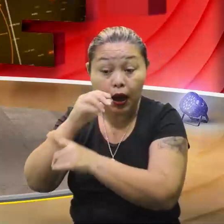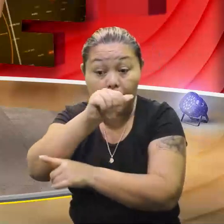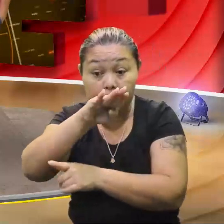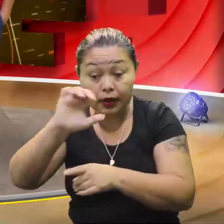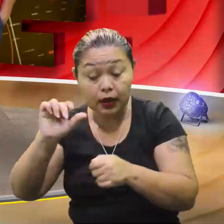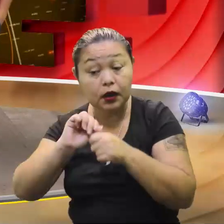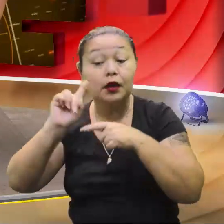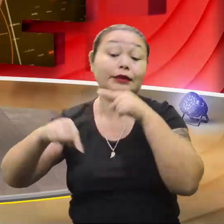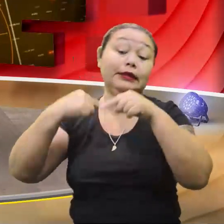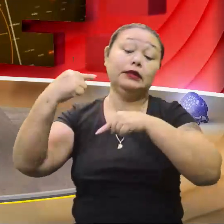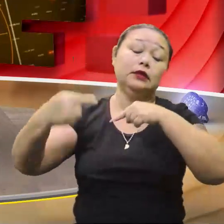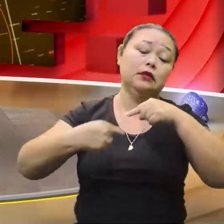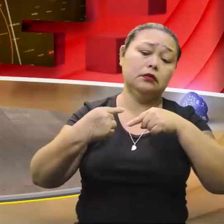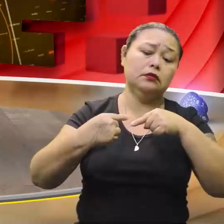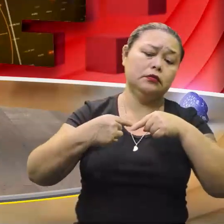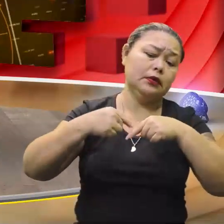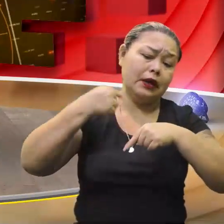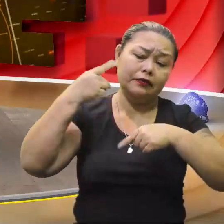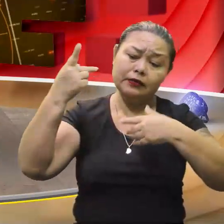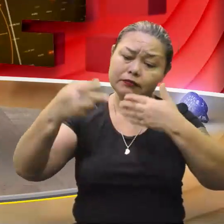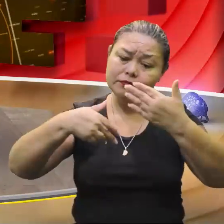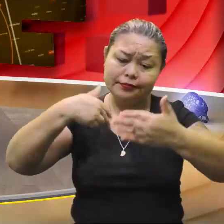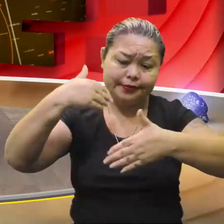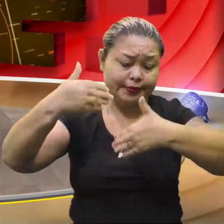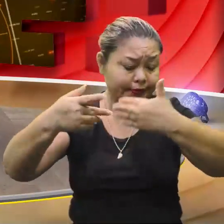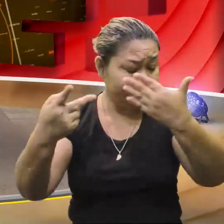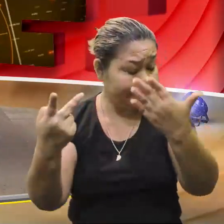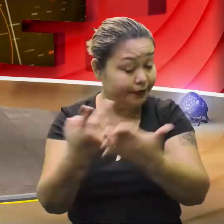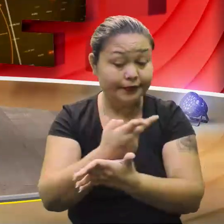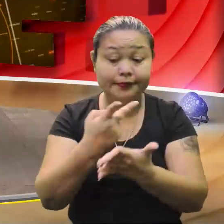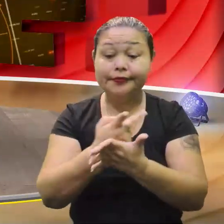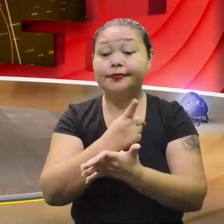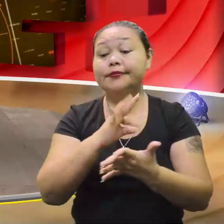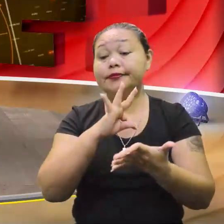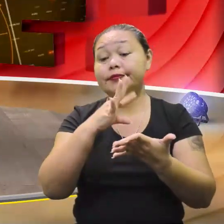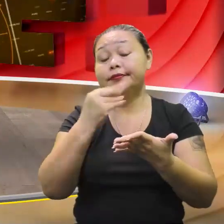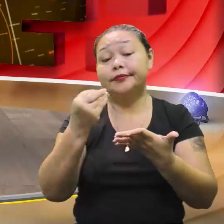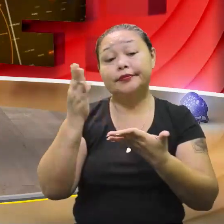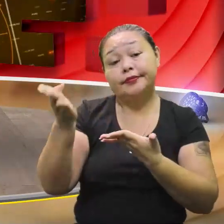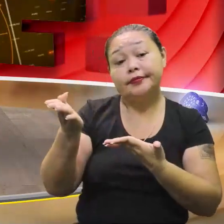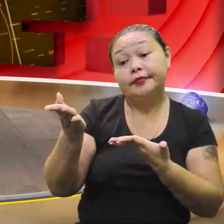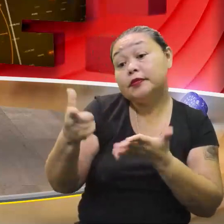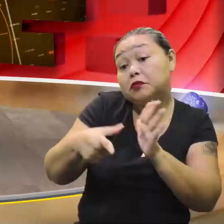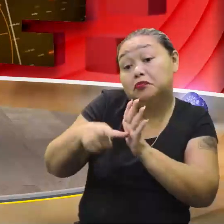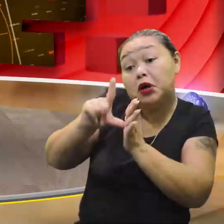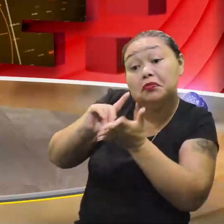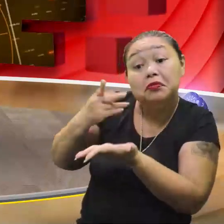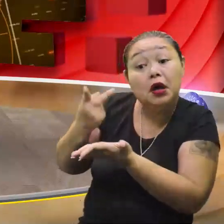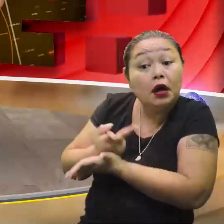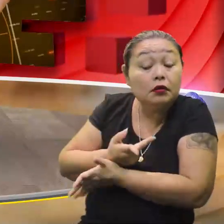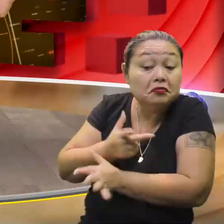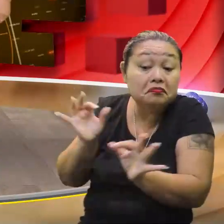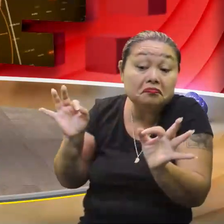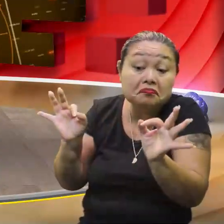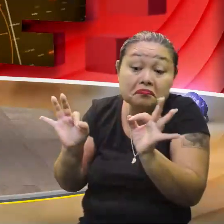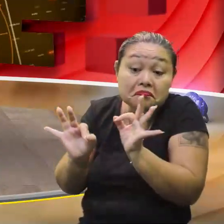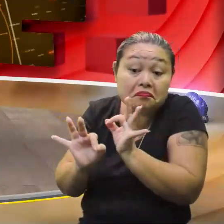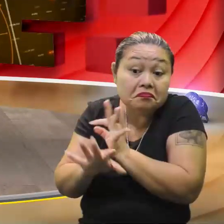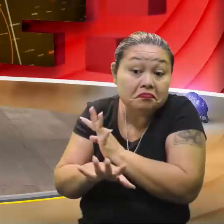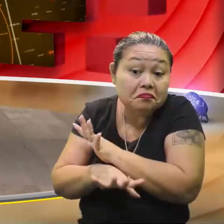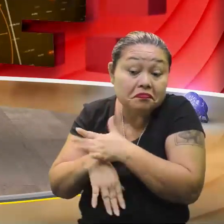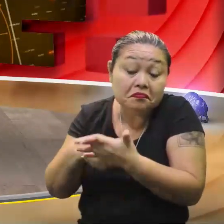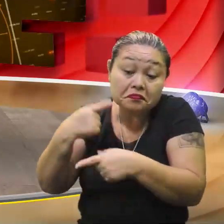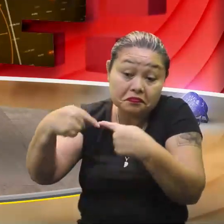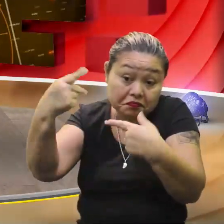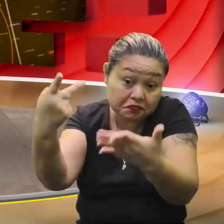depois vai aí ladeira abaixo, porque aí você, o restante, tudo em função disso e isso tá errado, pronto, né? E o mais interessante,